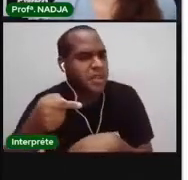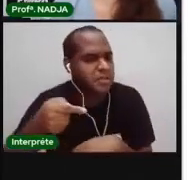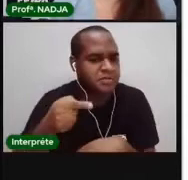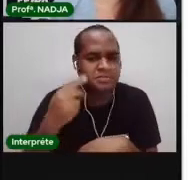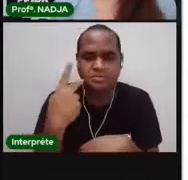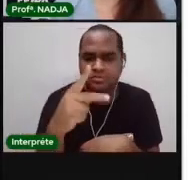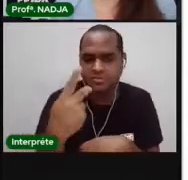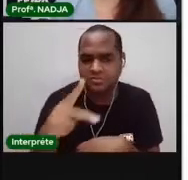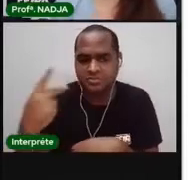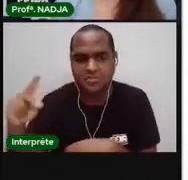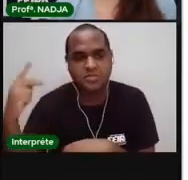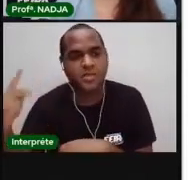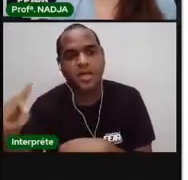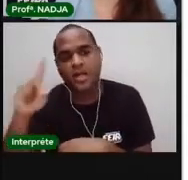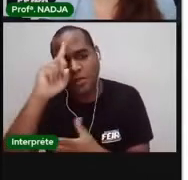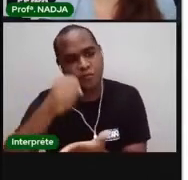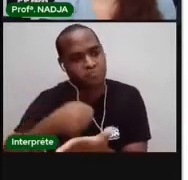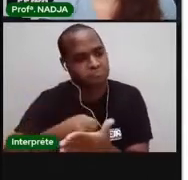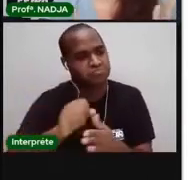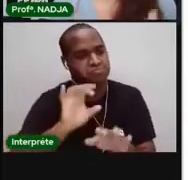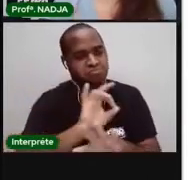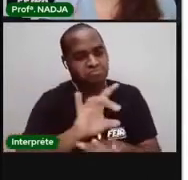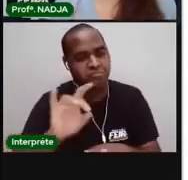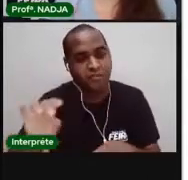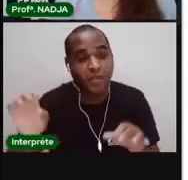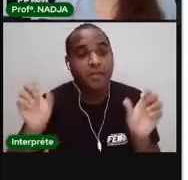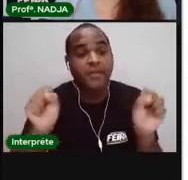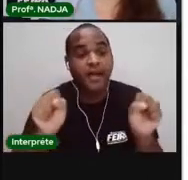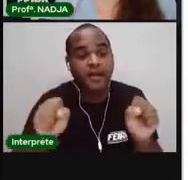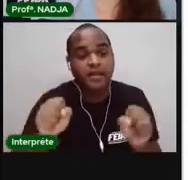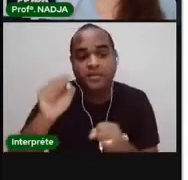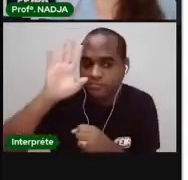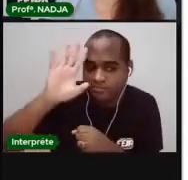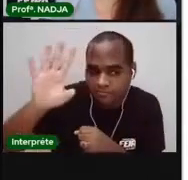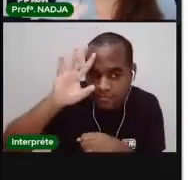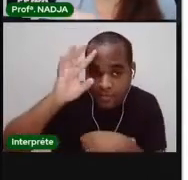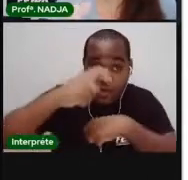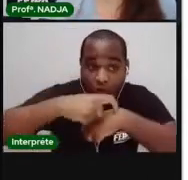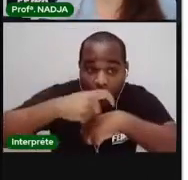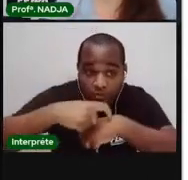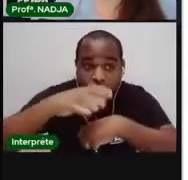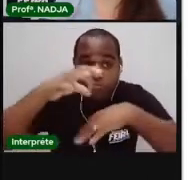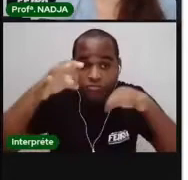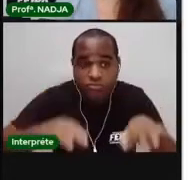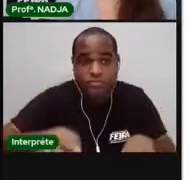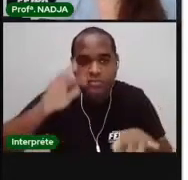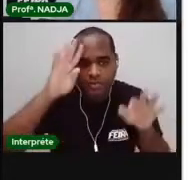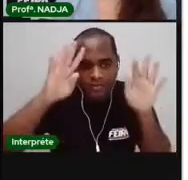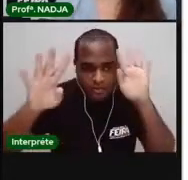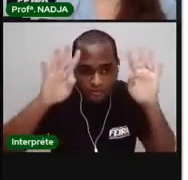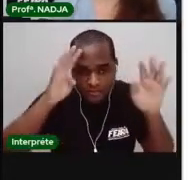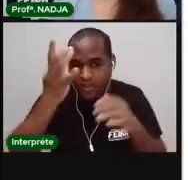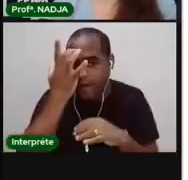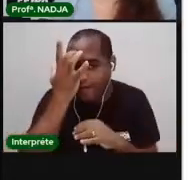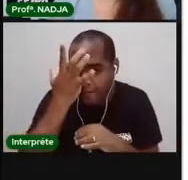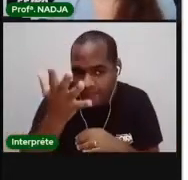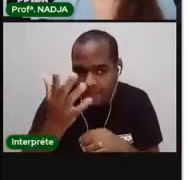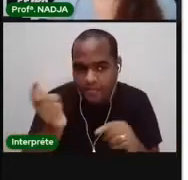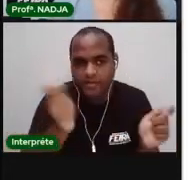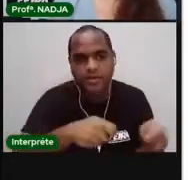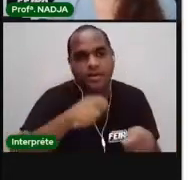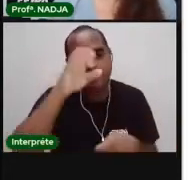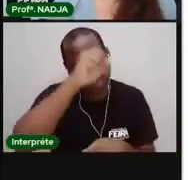sei. Depende da rotina de cada um de vocês. Mas pensem um momento, um horário, porque isso vai facilitar essa aprendizagem.